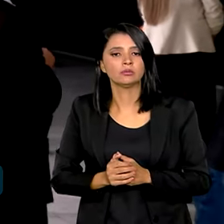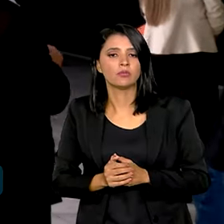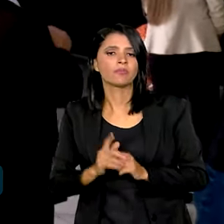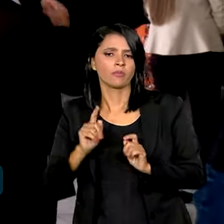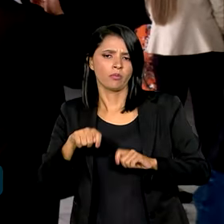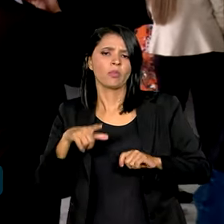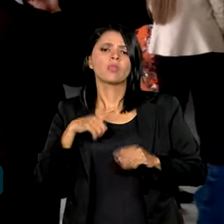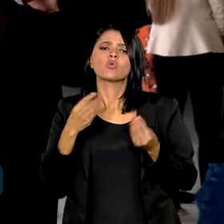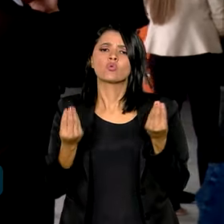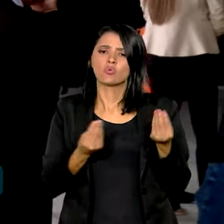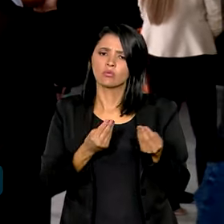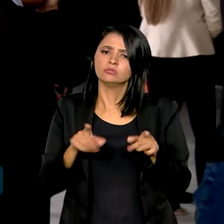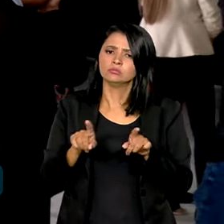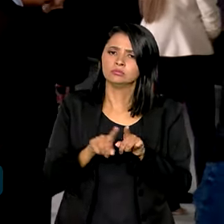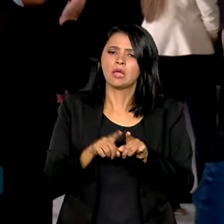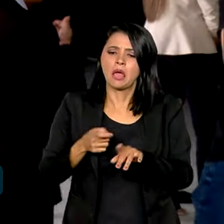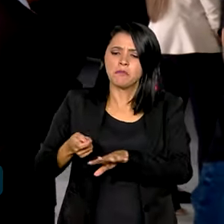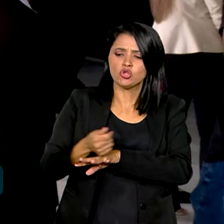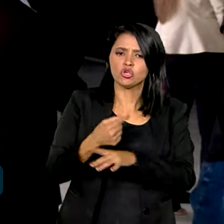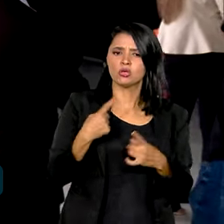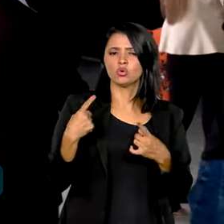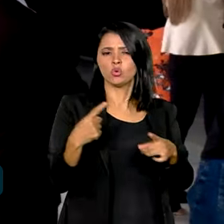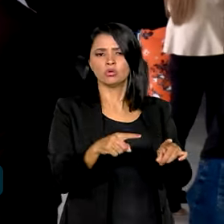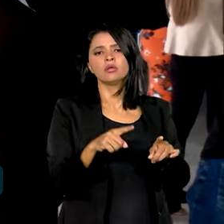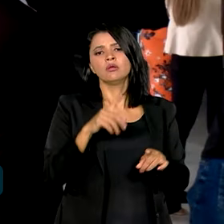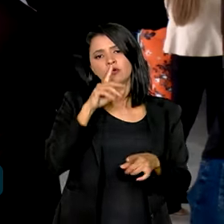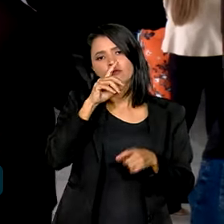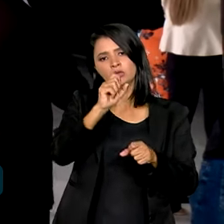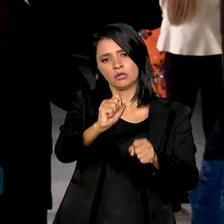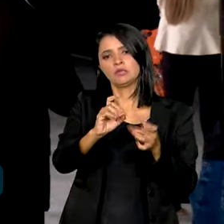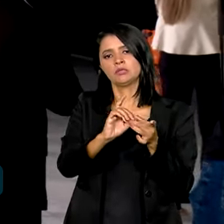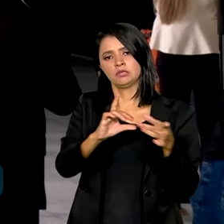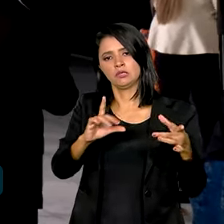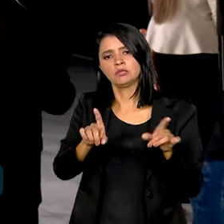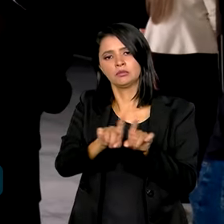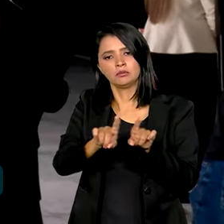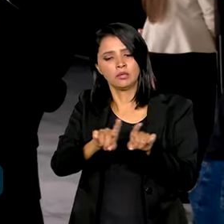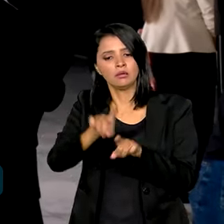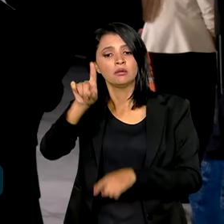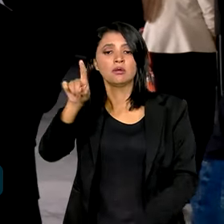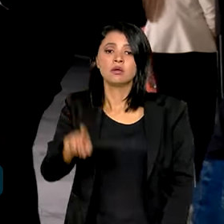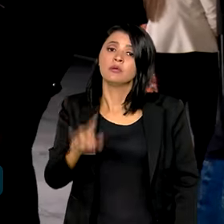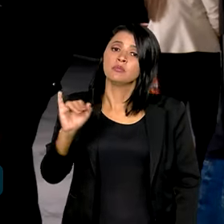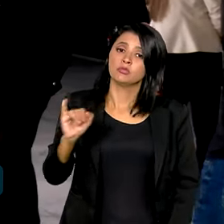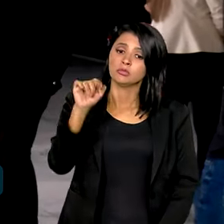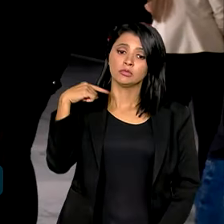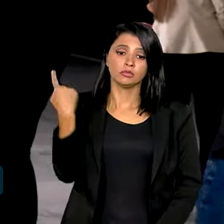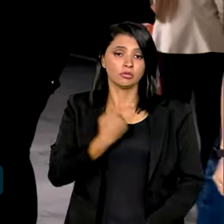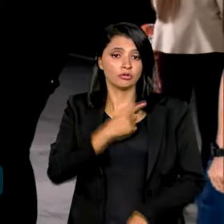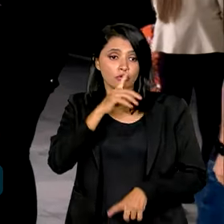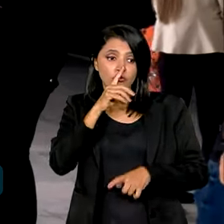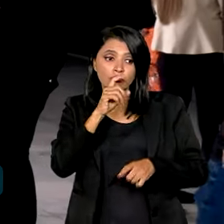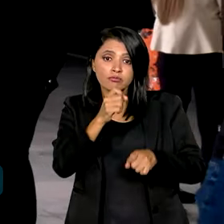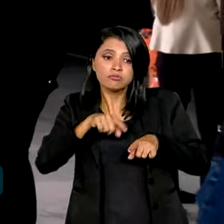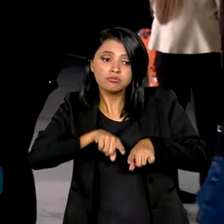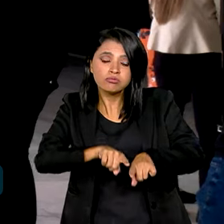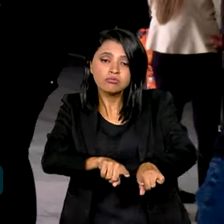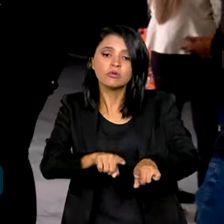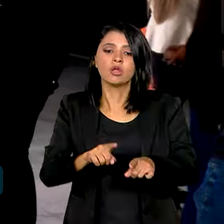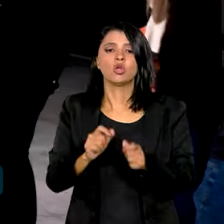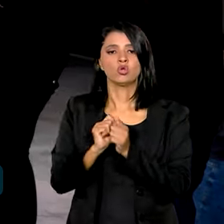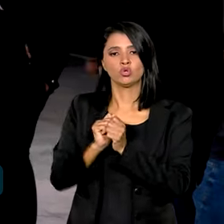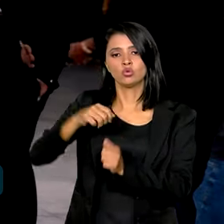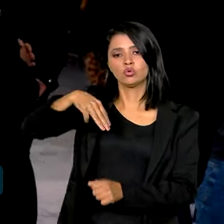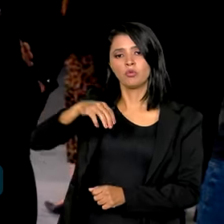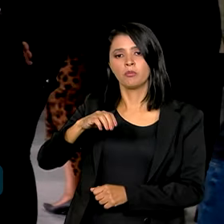com isso, combater as fake news e fortalecer a democracia. Então, é importante a gente fortalecer essa parceria, junto